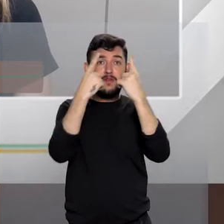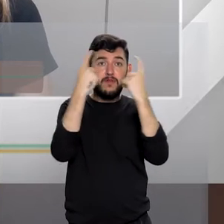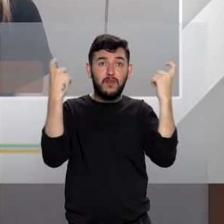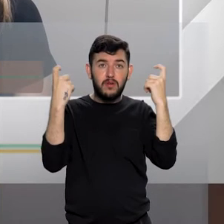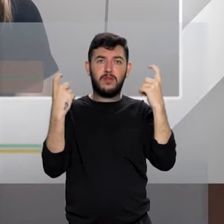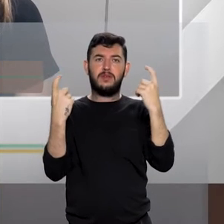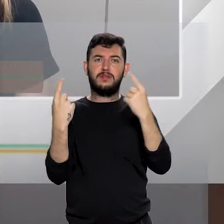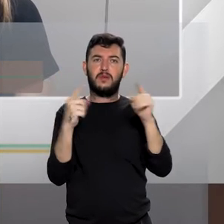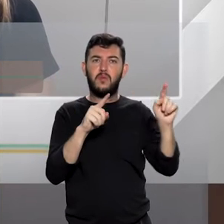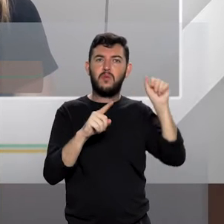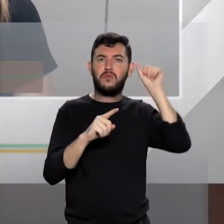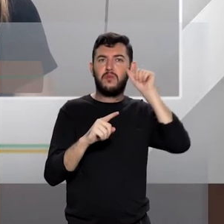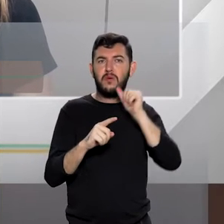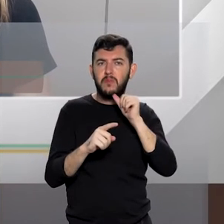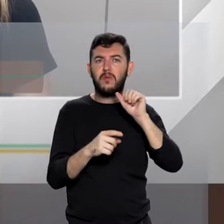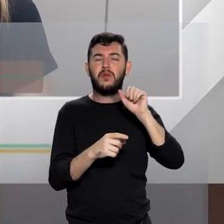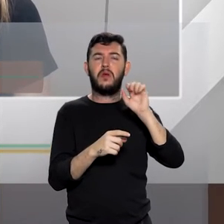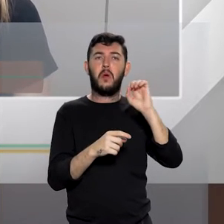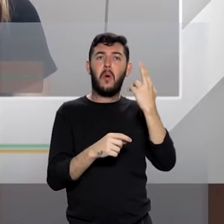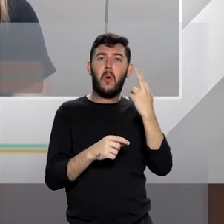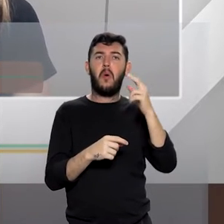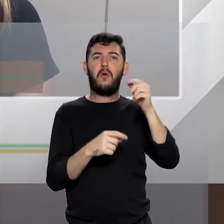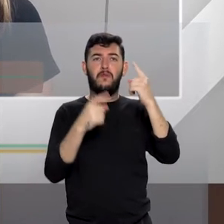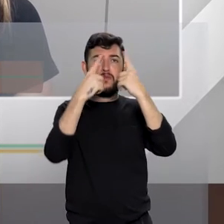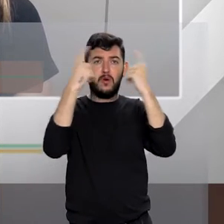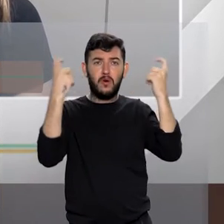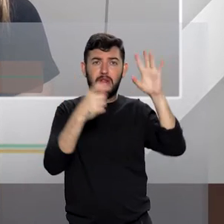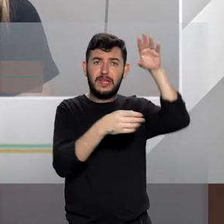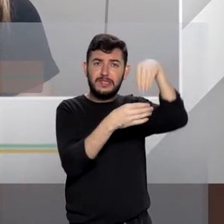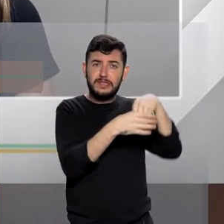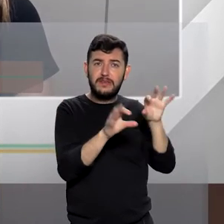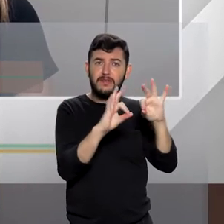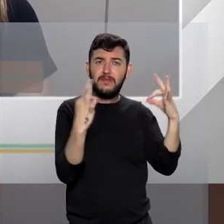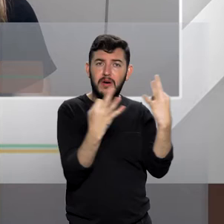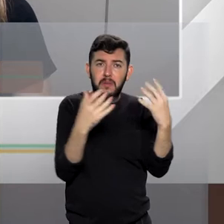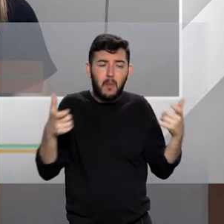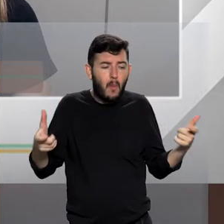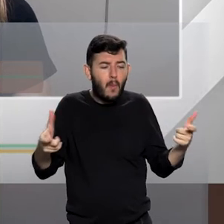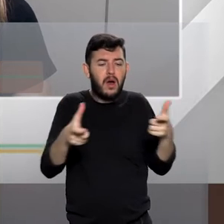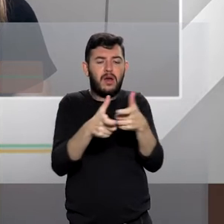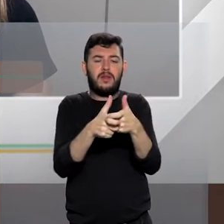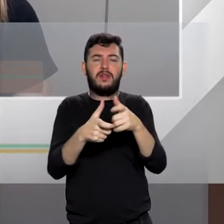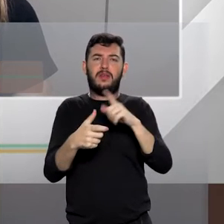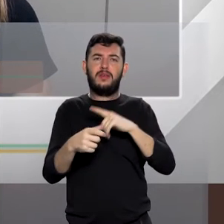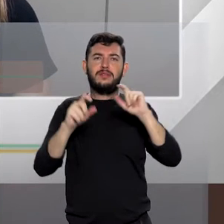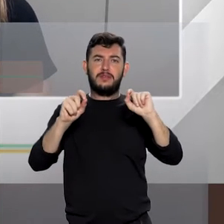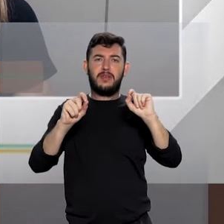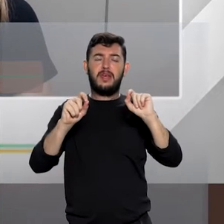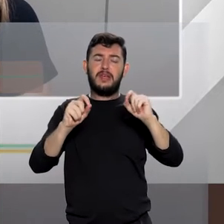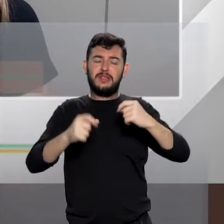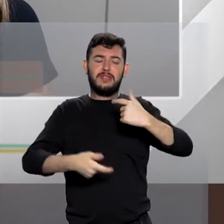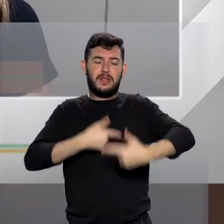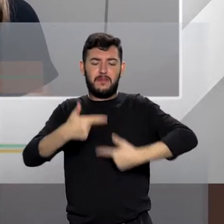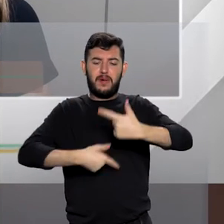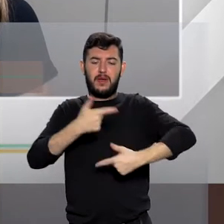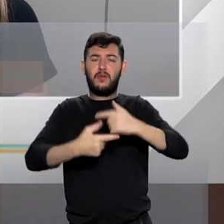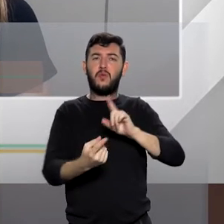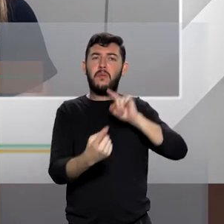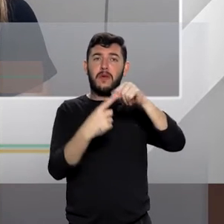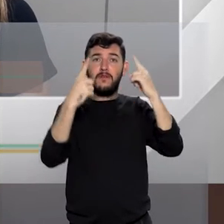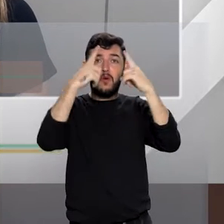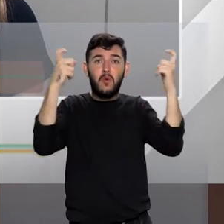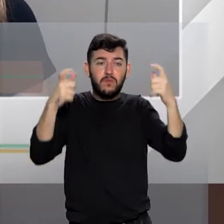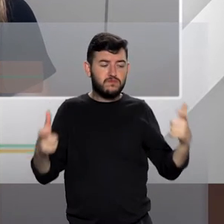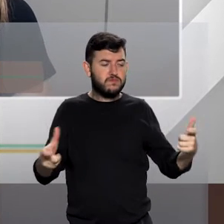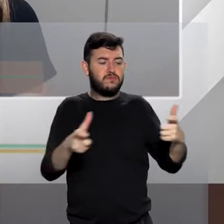um norte dentro de toda a questão que envolve a violência contra a mulher. Nós temos aí o tráfico internacional